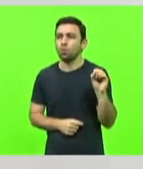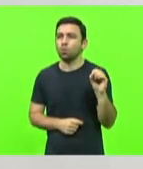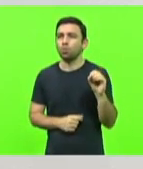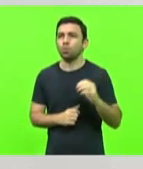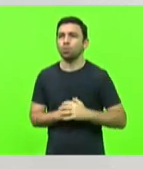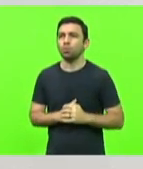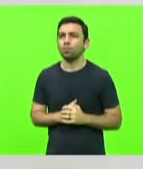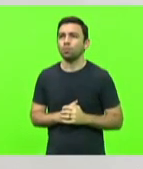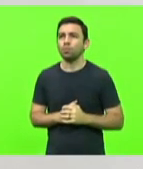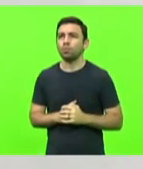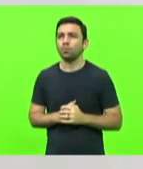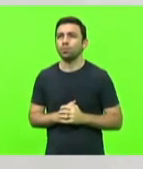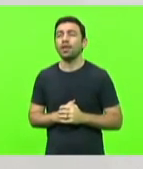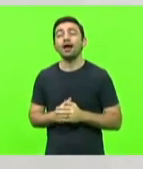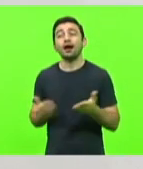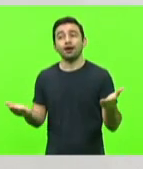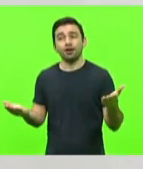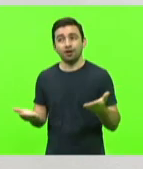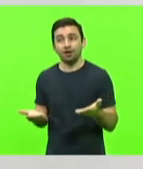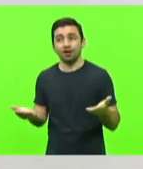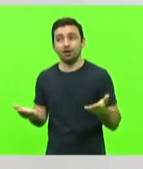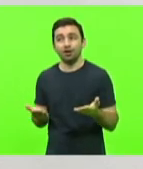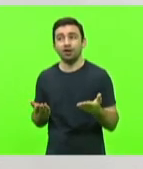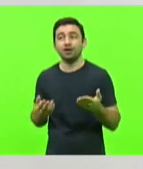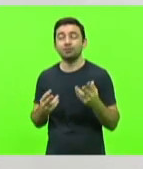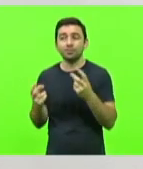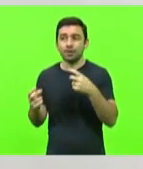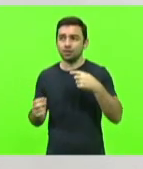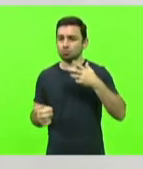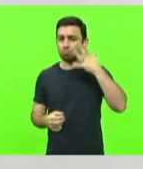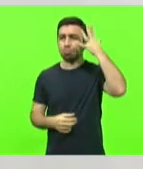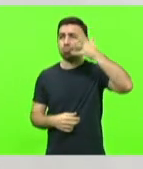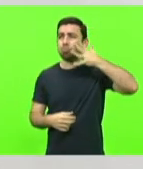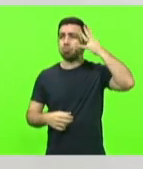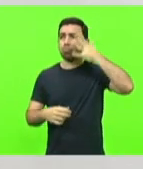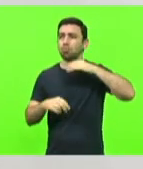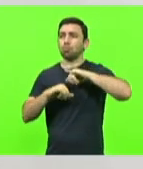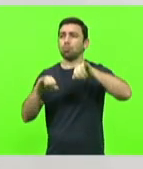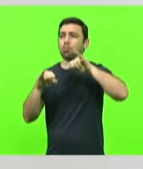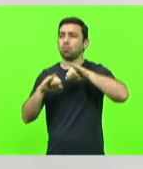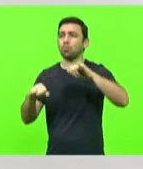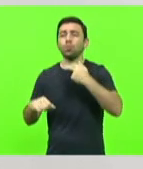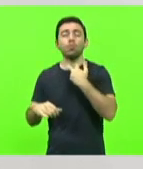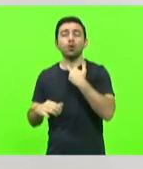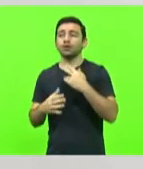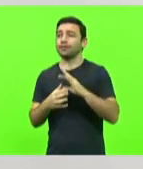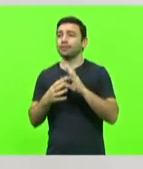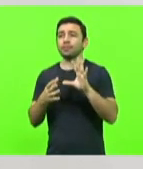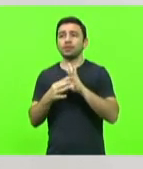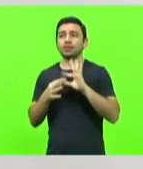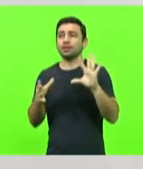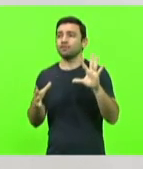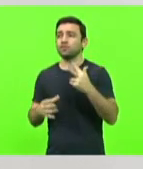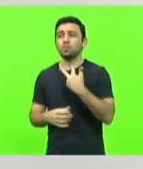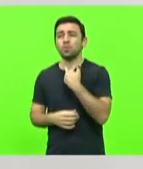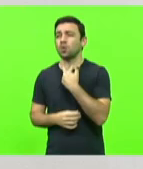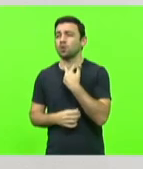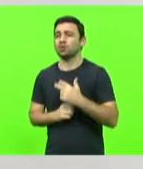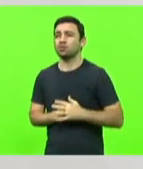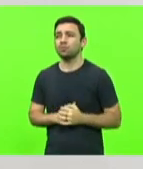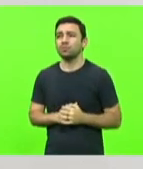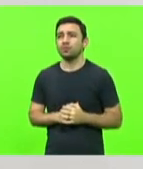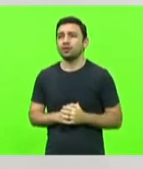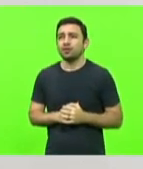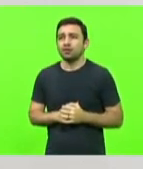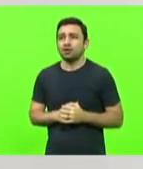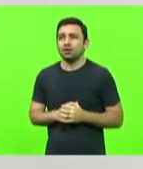Tá, então é isso que nós estamos vivendo no nosso país, nem aqui na tribuna a gente tem mais a liberdade de falar, aí eu tenho que